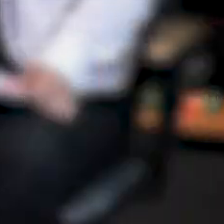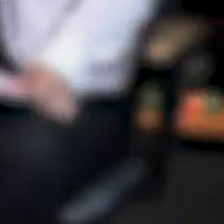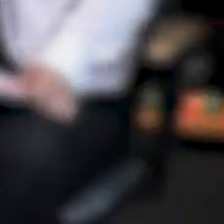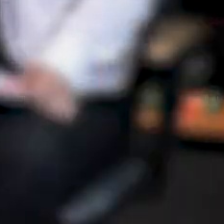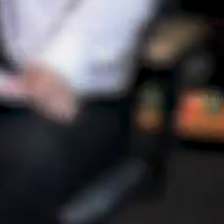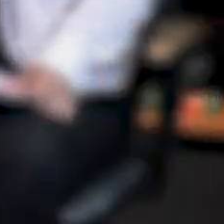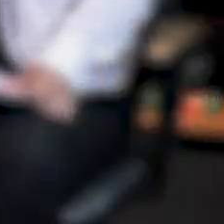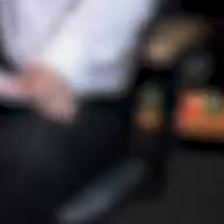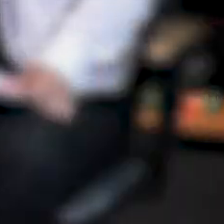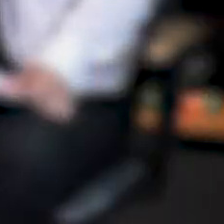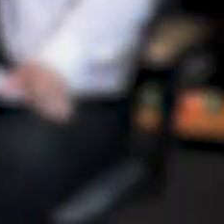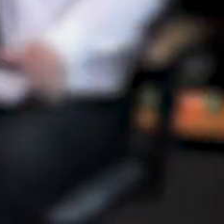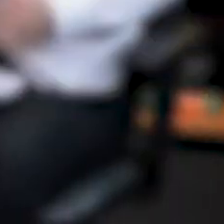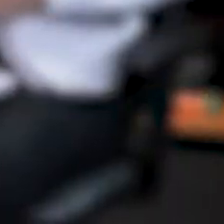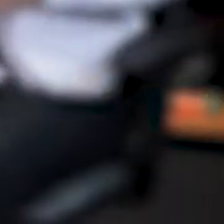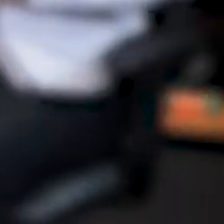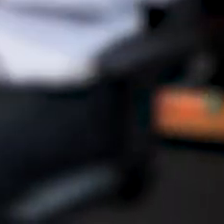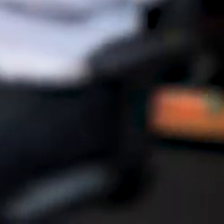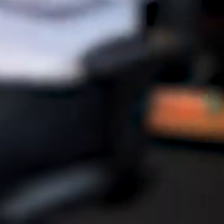Até lá.